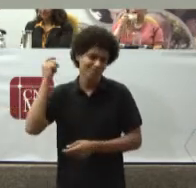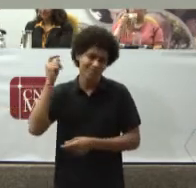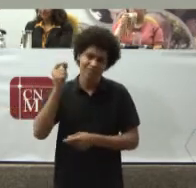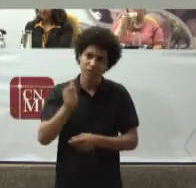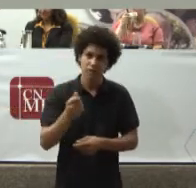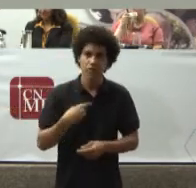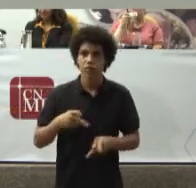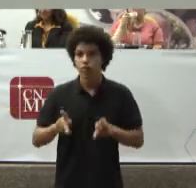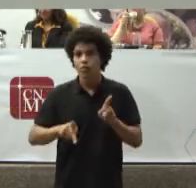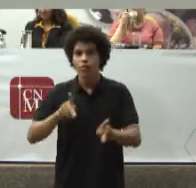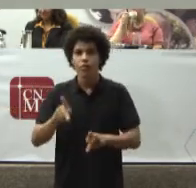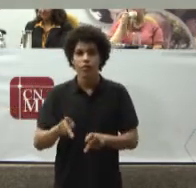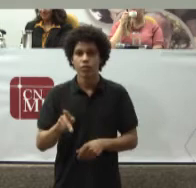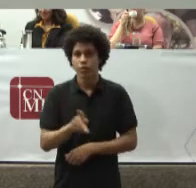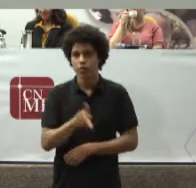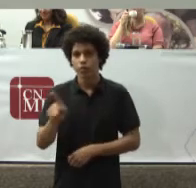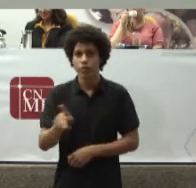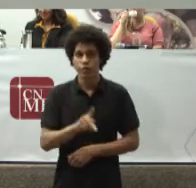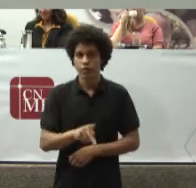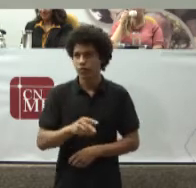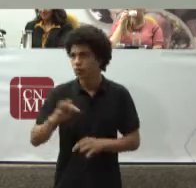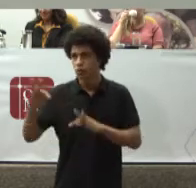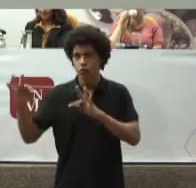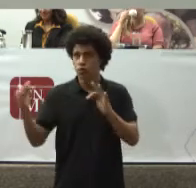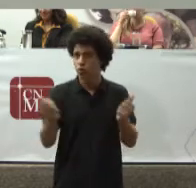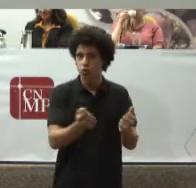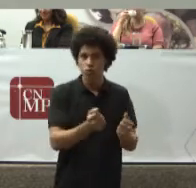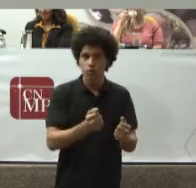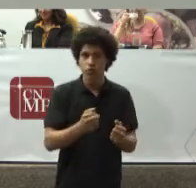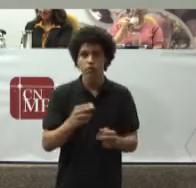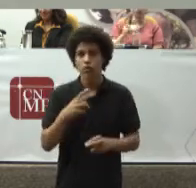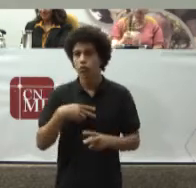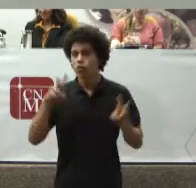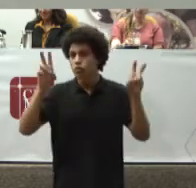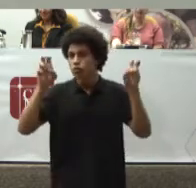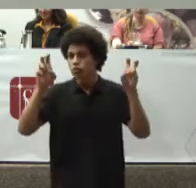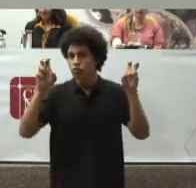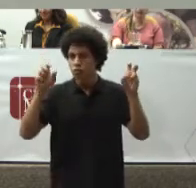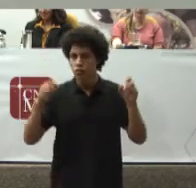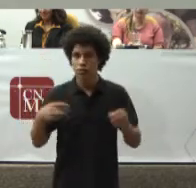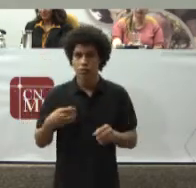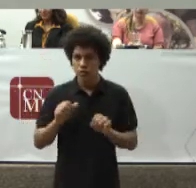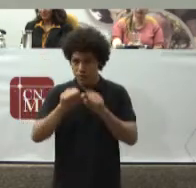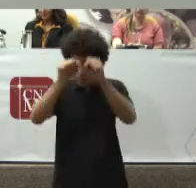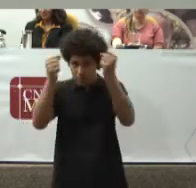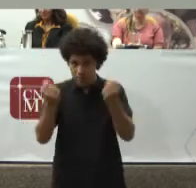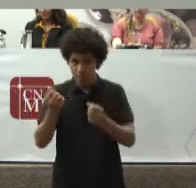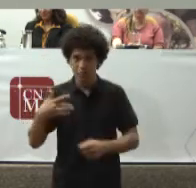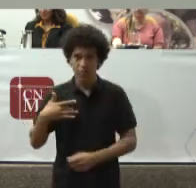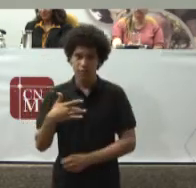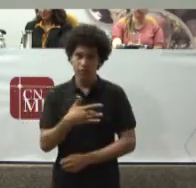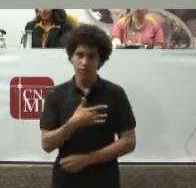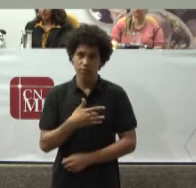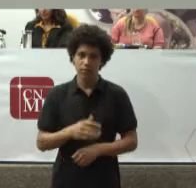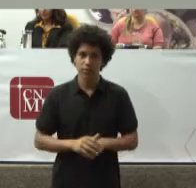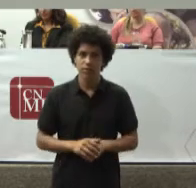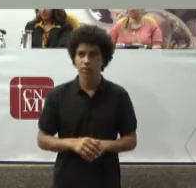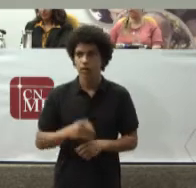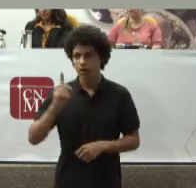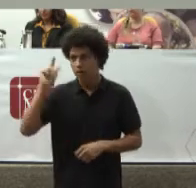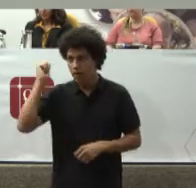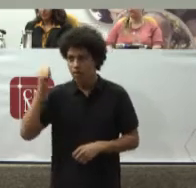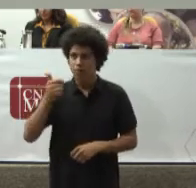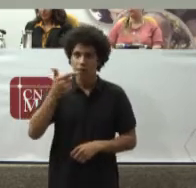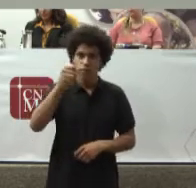Professora De todos nós Em relação Ao sistema Público De saúde E que lá No inquérito Civil público De 93 Que eu acabei De